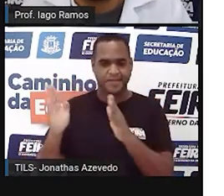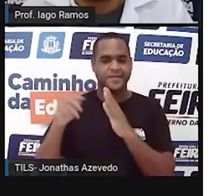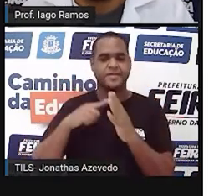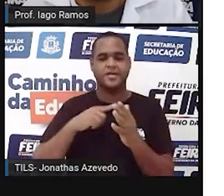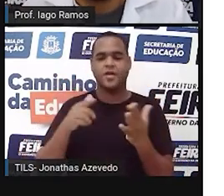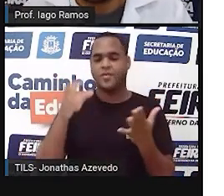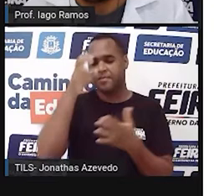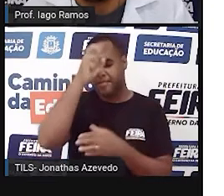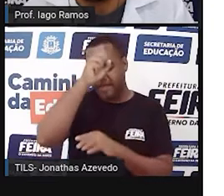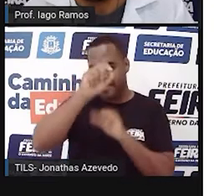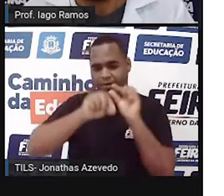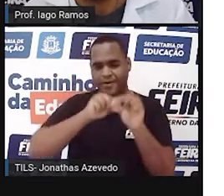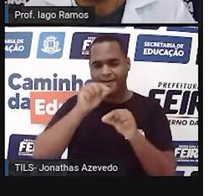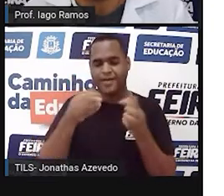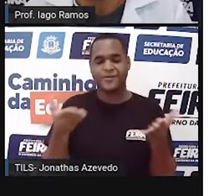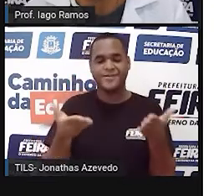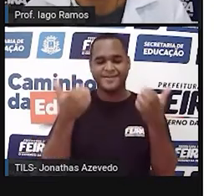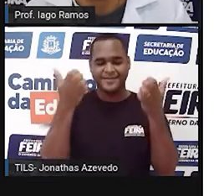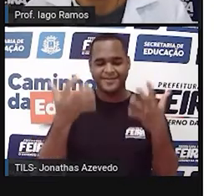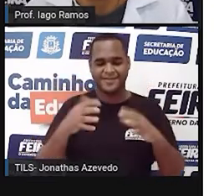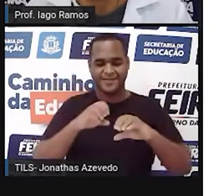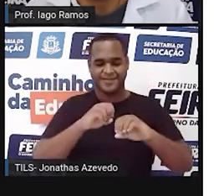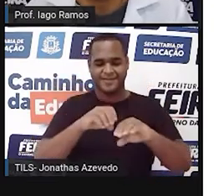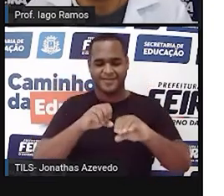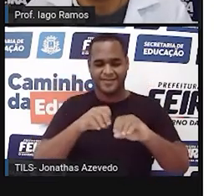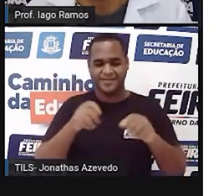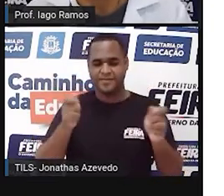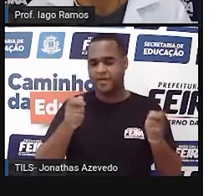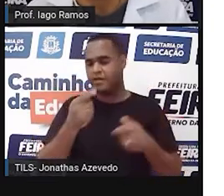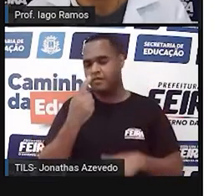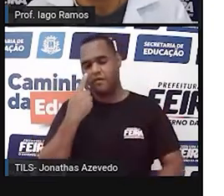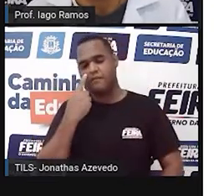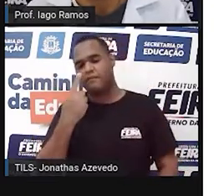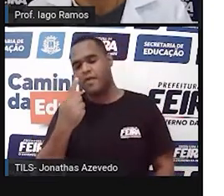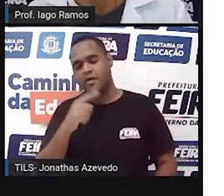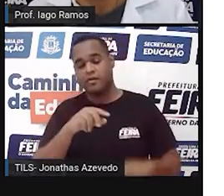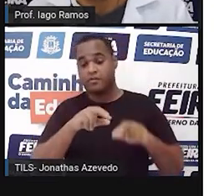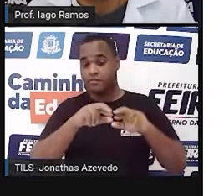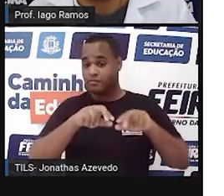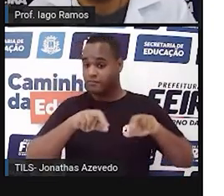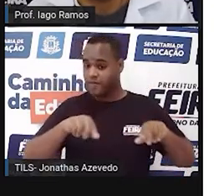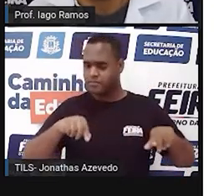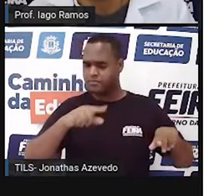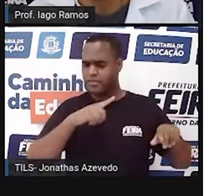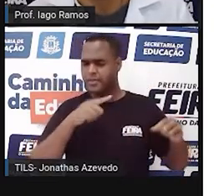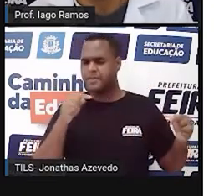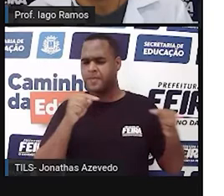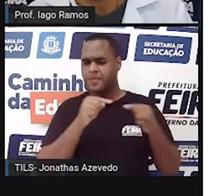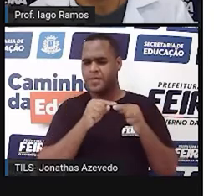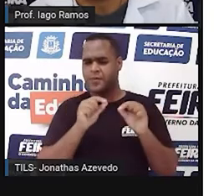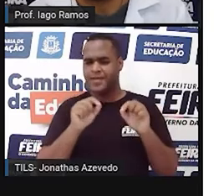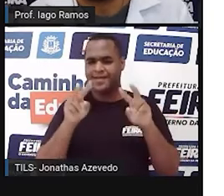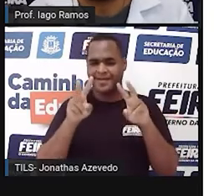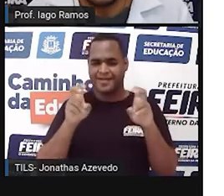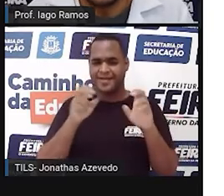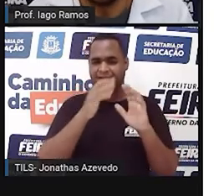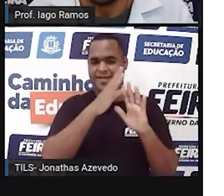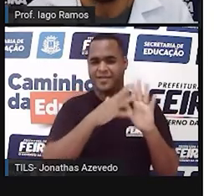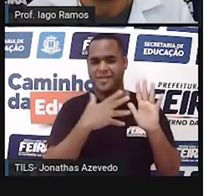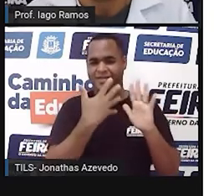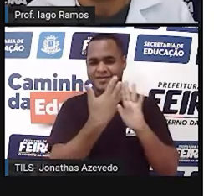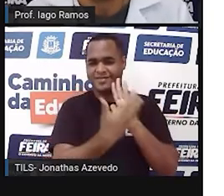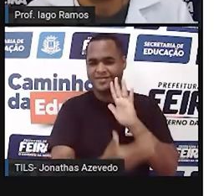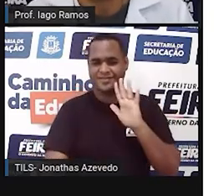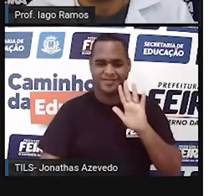vai aprender nessa aula? Bom, a gente vai ver coisas aí que tem a ver com tabelas, né?